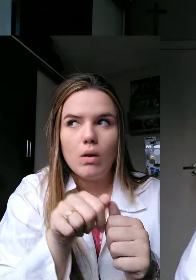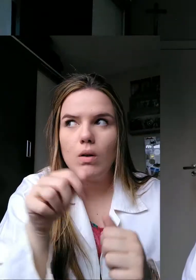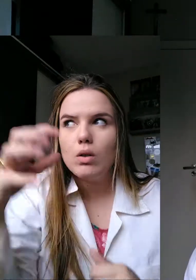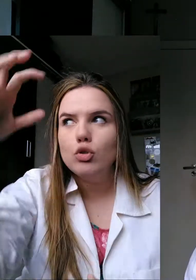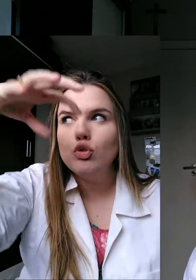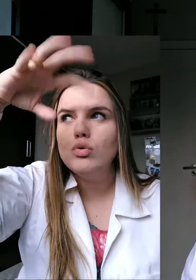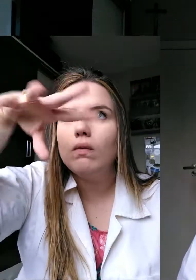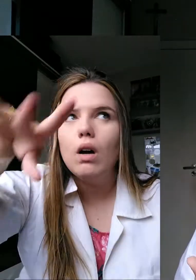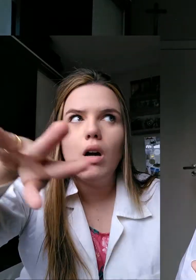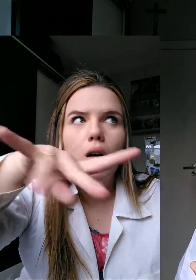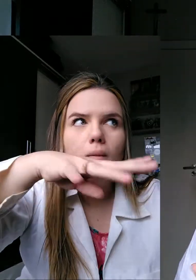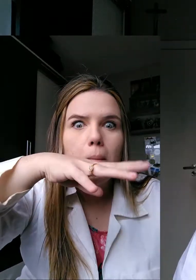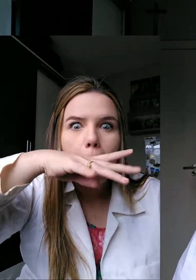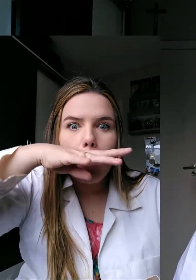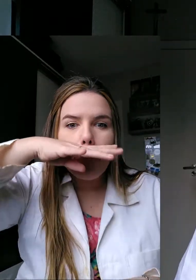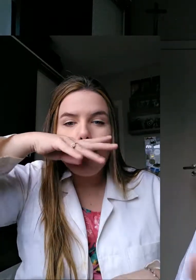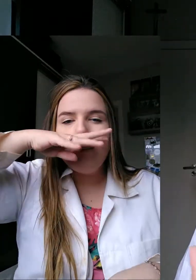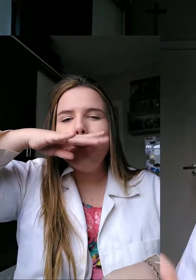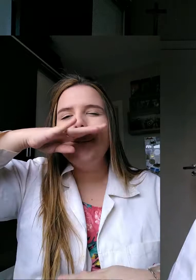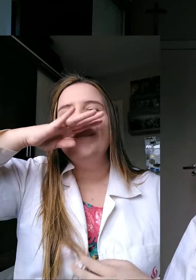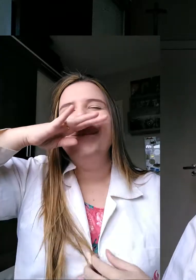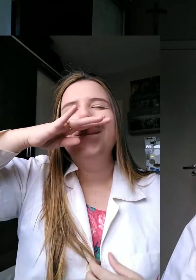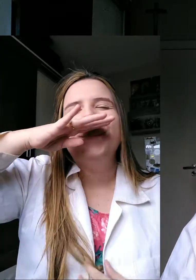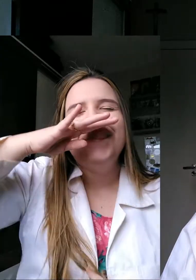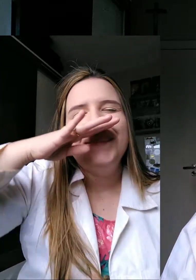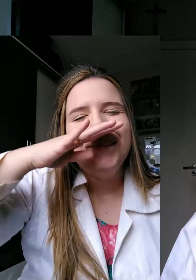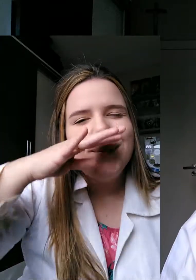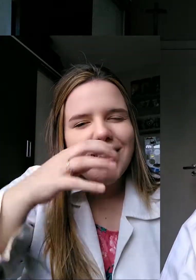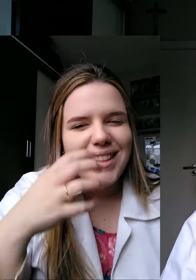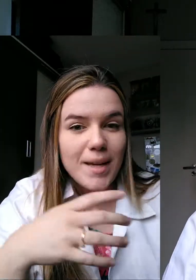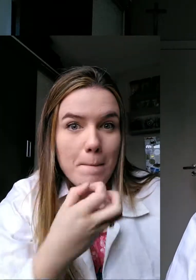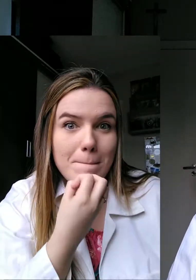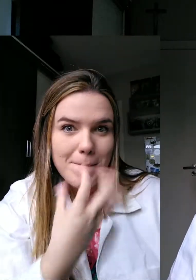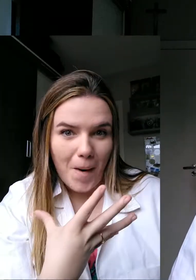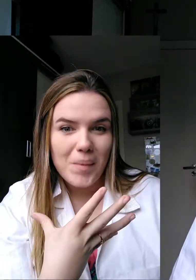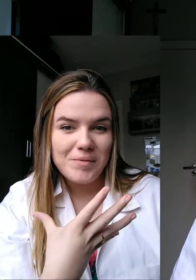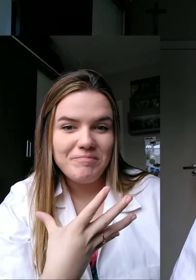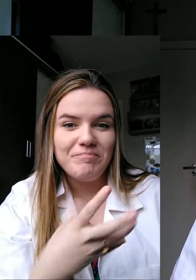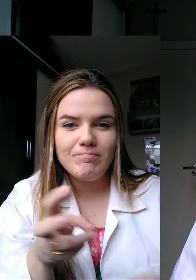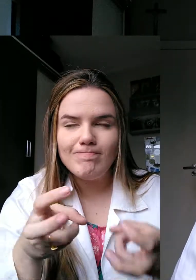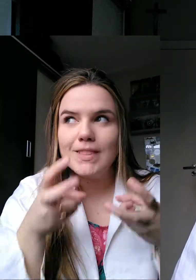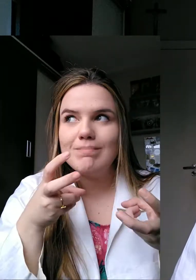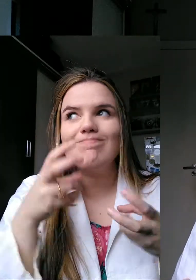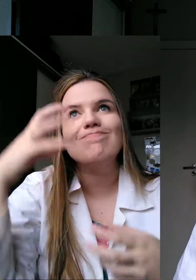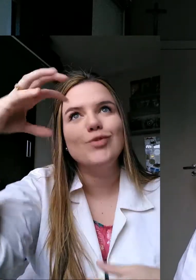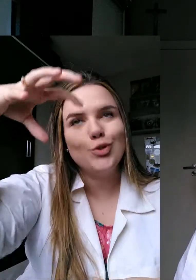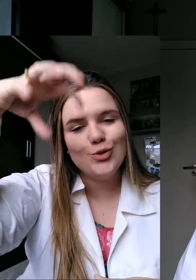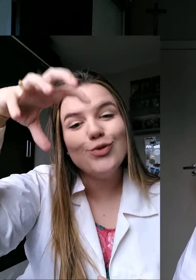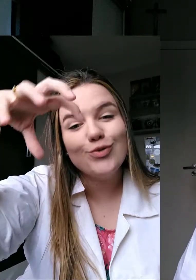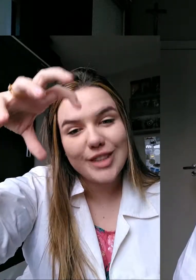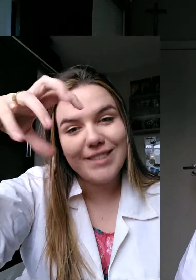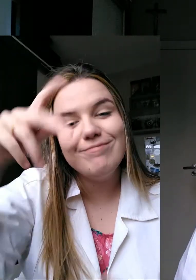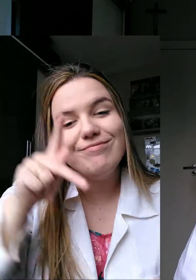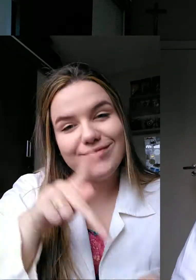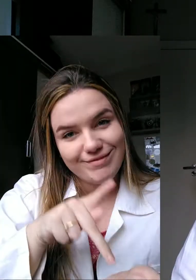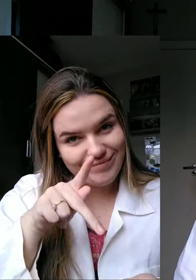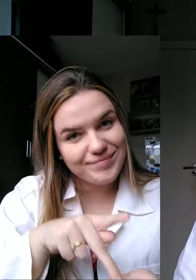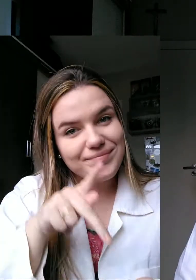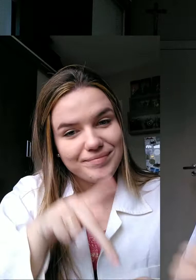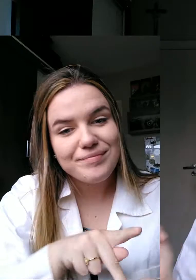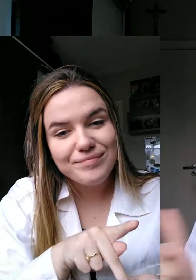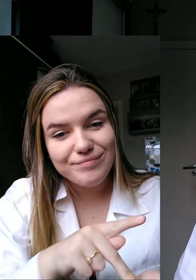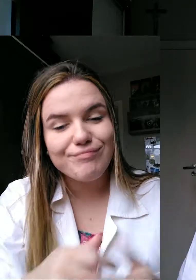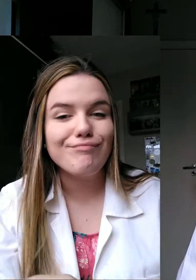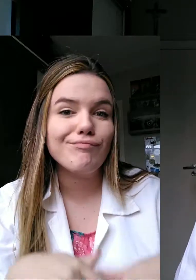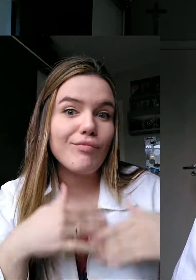Está chovendo, sim! E junto com a chuva vem aquele cheirinho de chuva característico que nem choveu ainda, mas a gente já